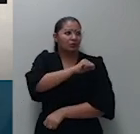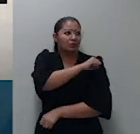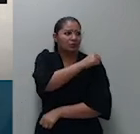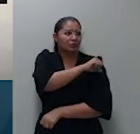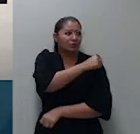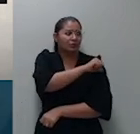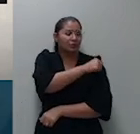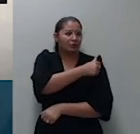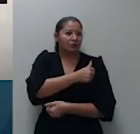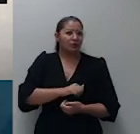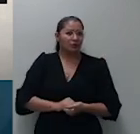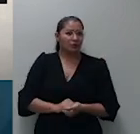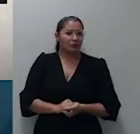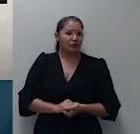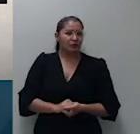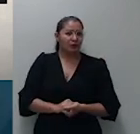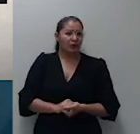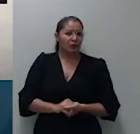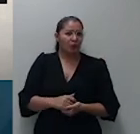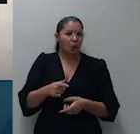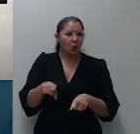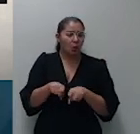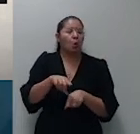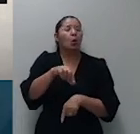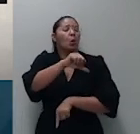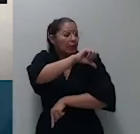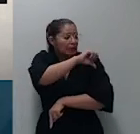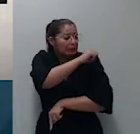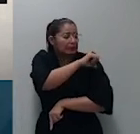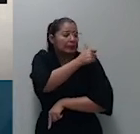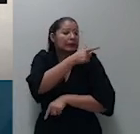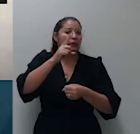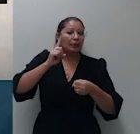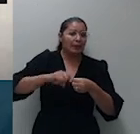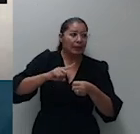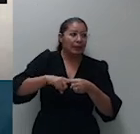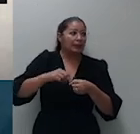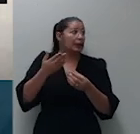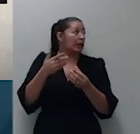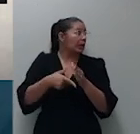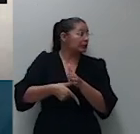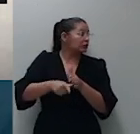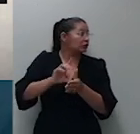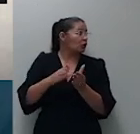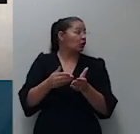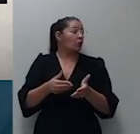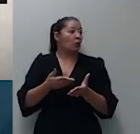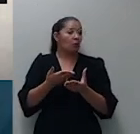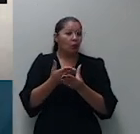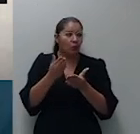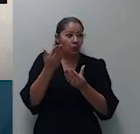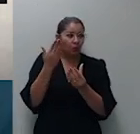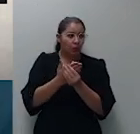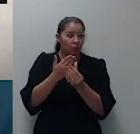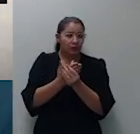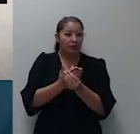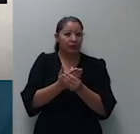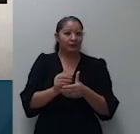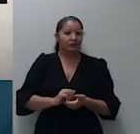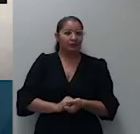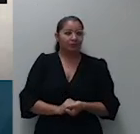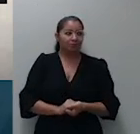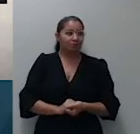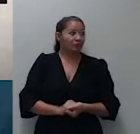.384 Rio de Janeiro 1.695.982 São Paulo na área 1